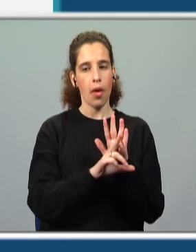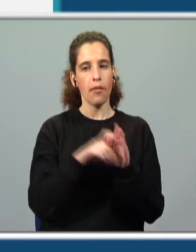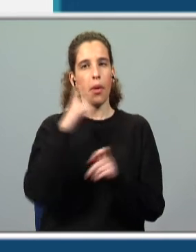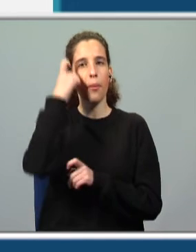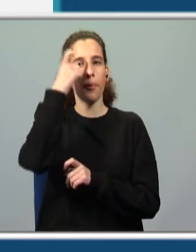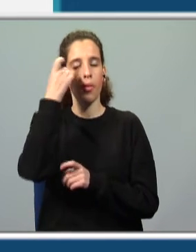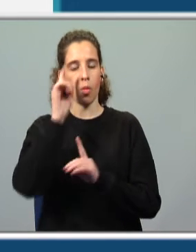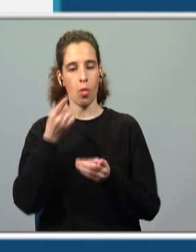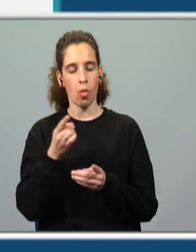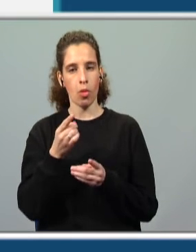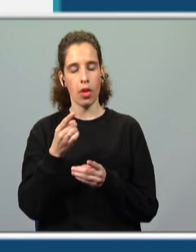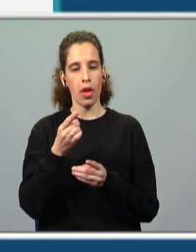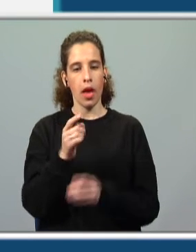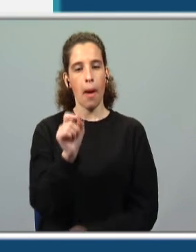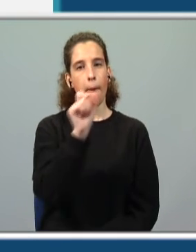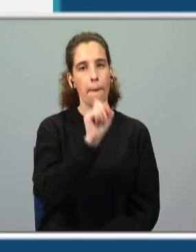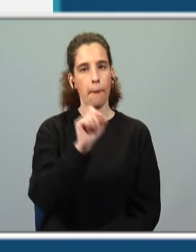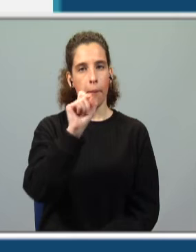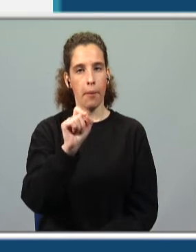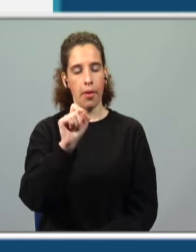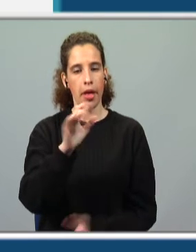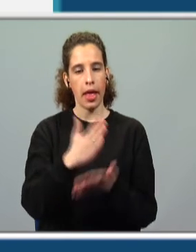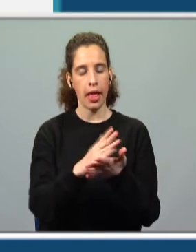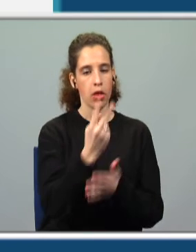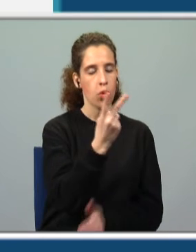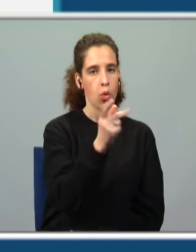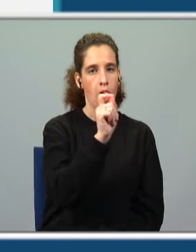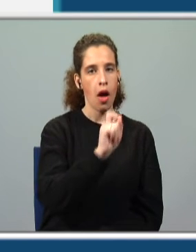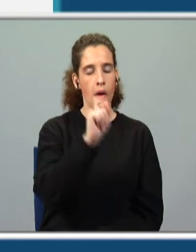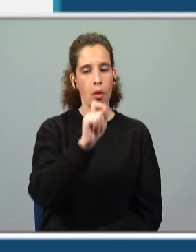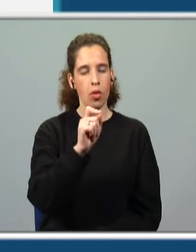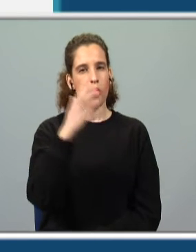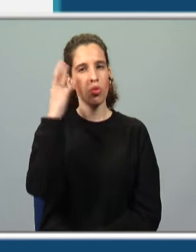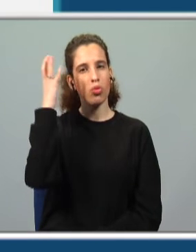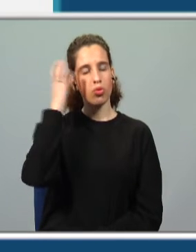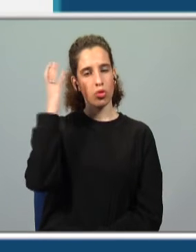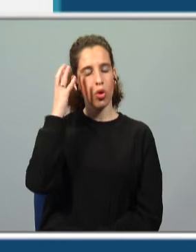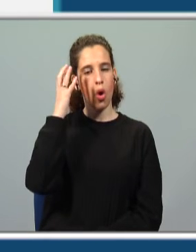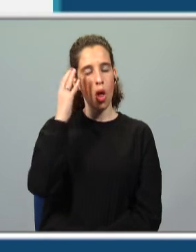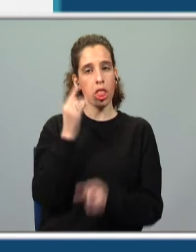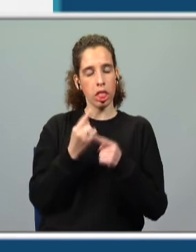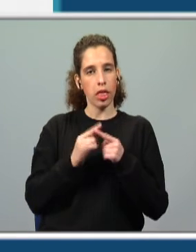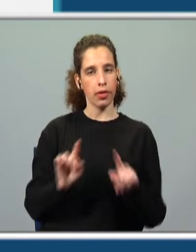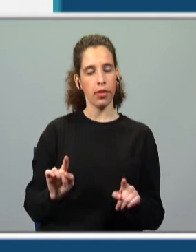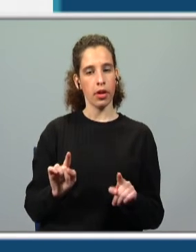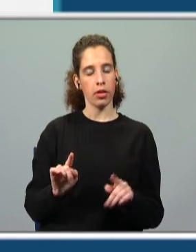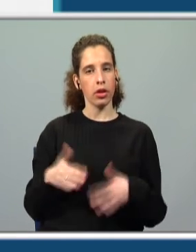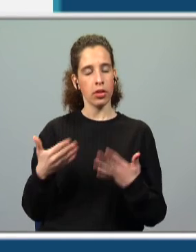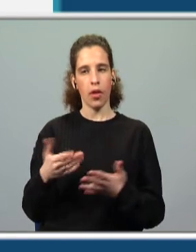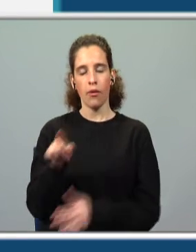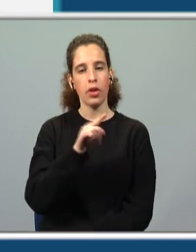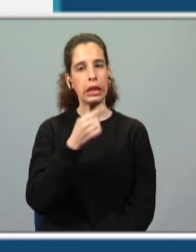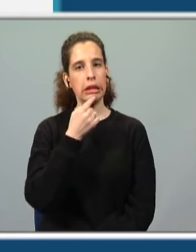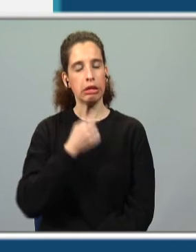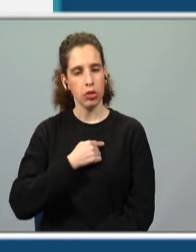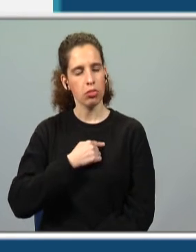pensar? Há uma letra que entre duas vogais tem um som diferente. Ora, e vocês